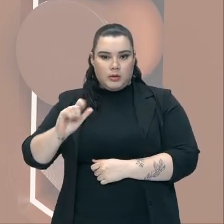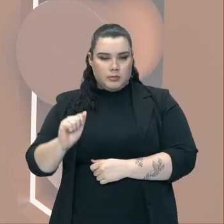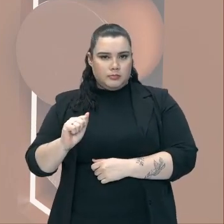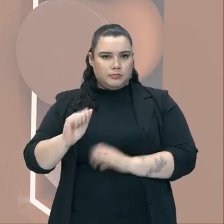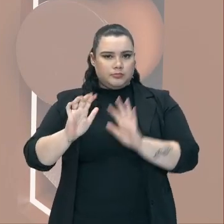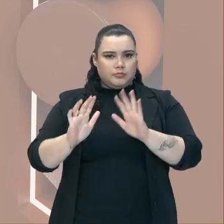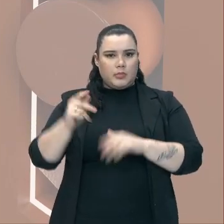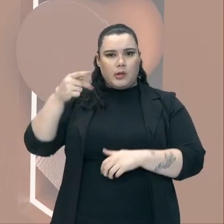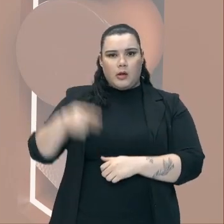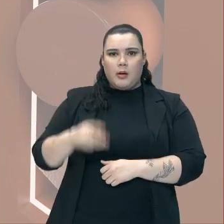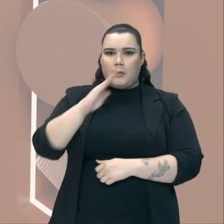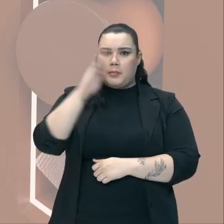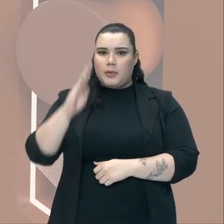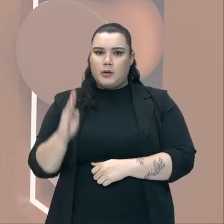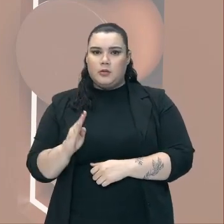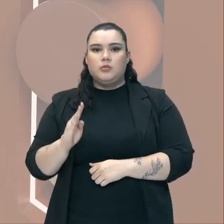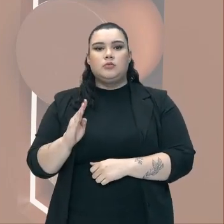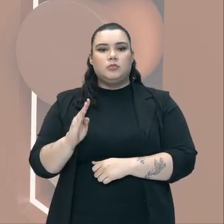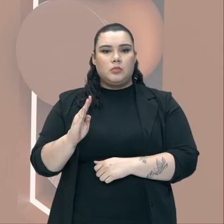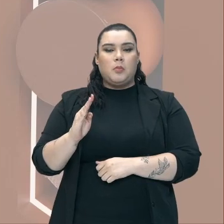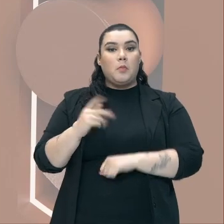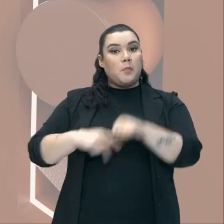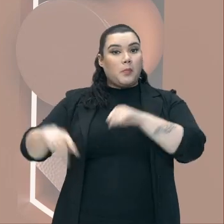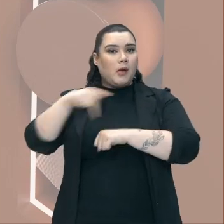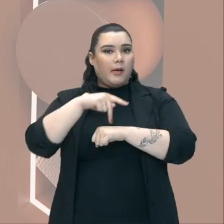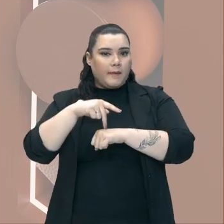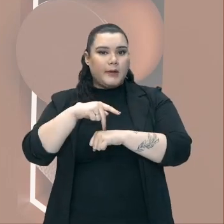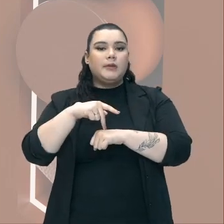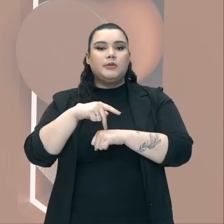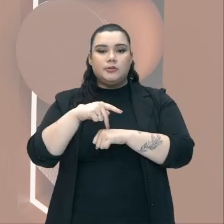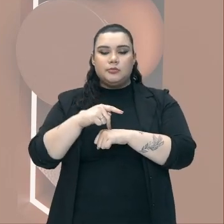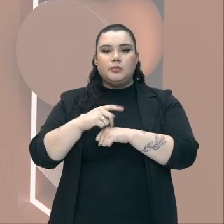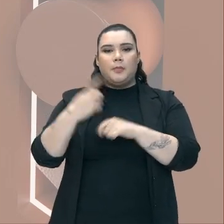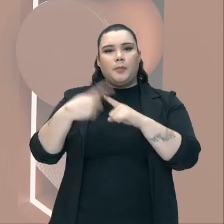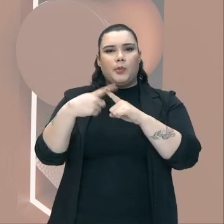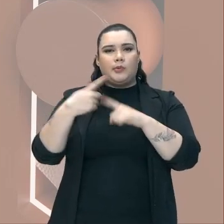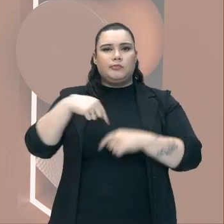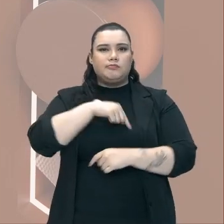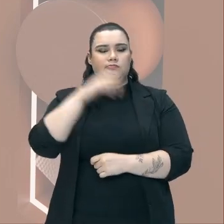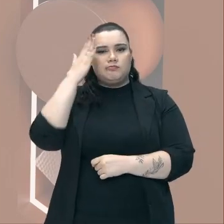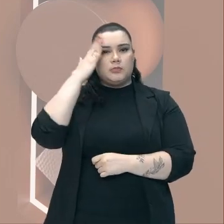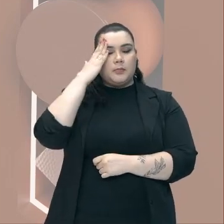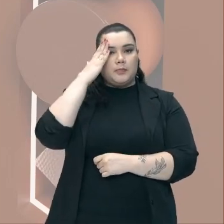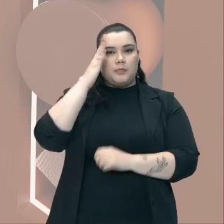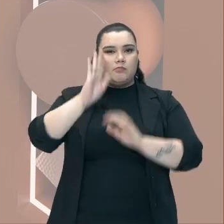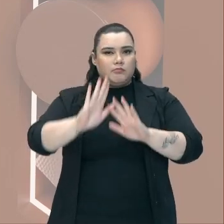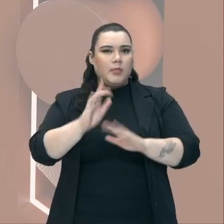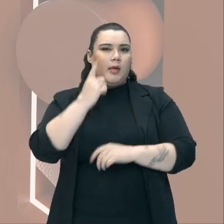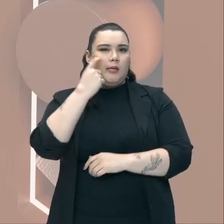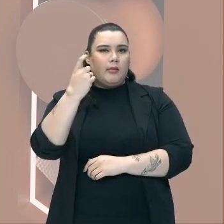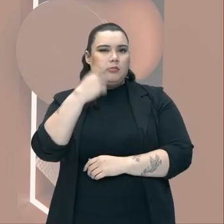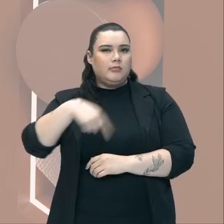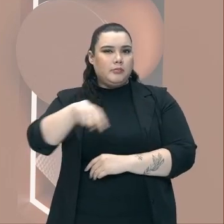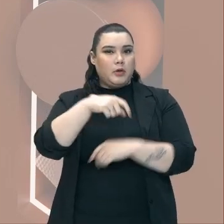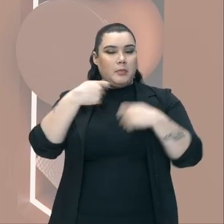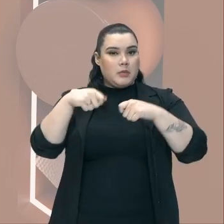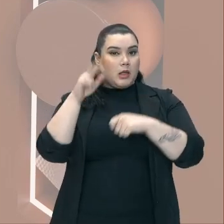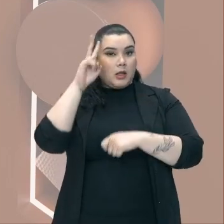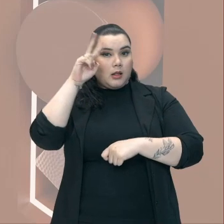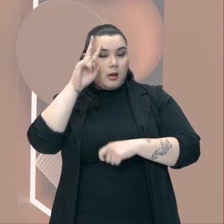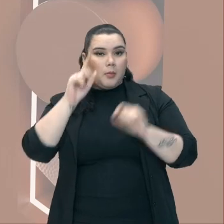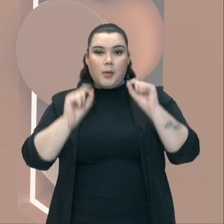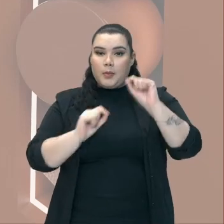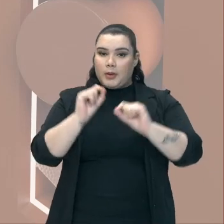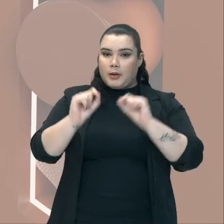colônia Brasil No nosso país Até porque a gente sabe Se vocês não sabem É interessante frisar para vocês agora